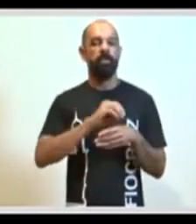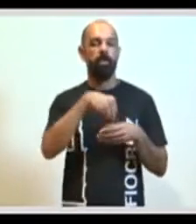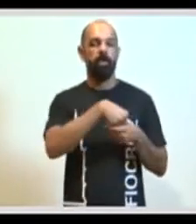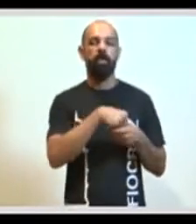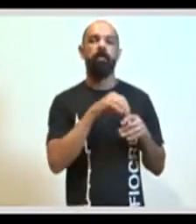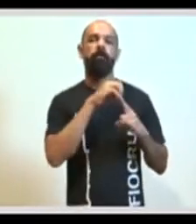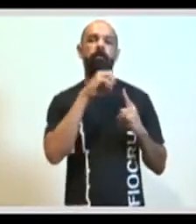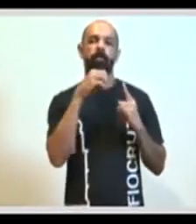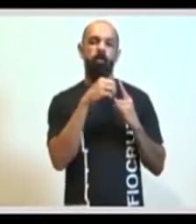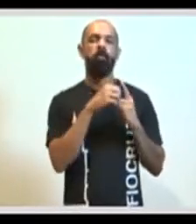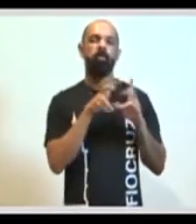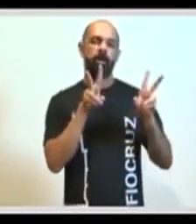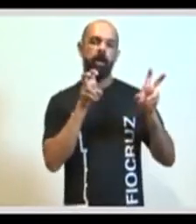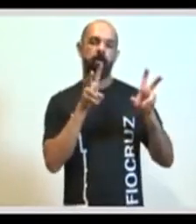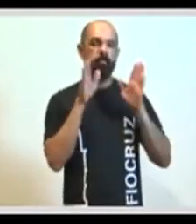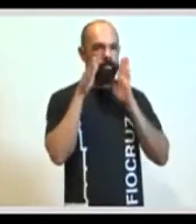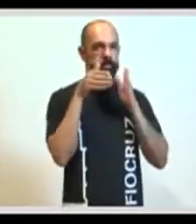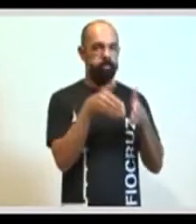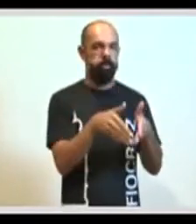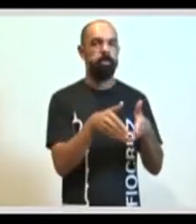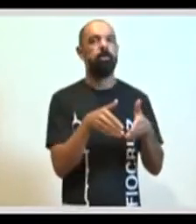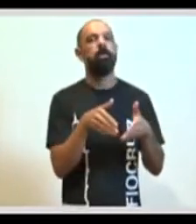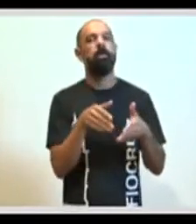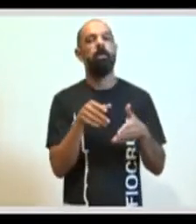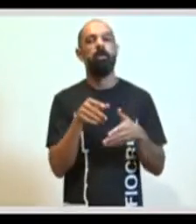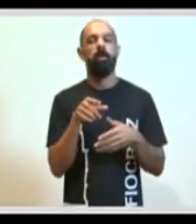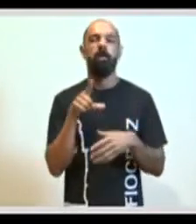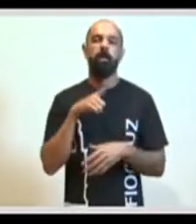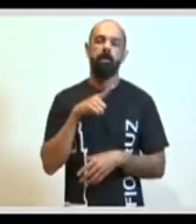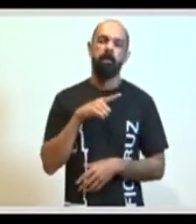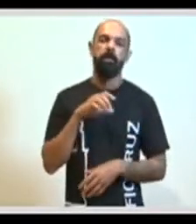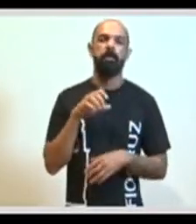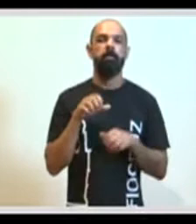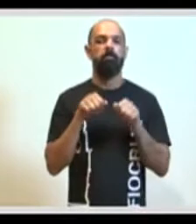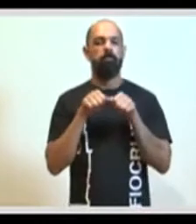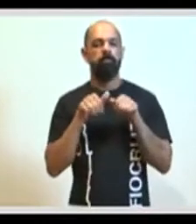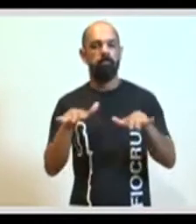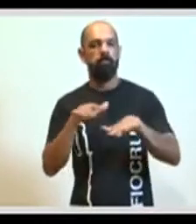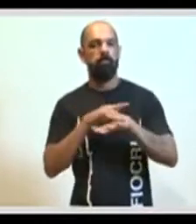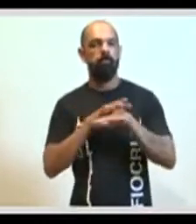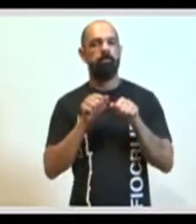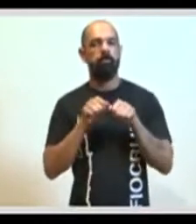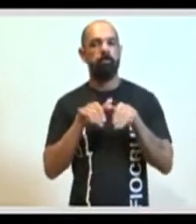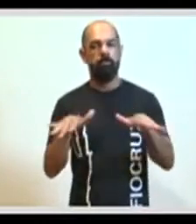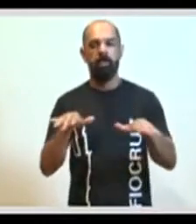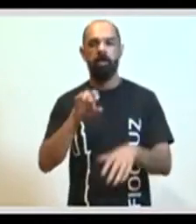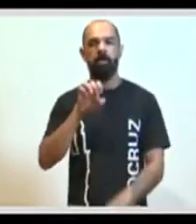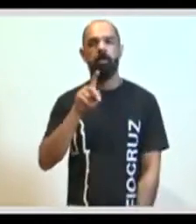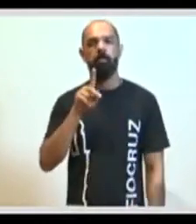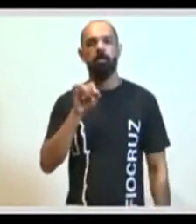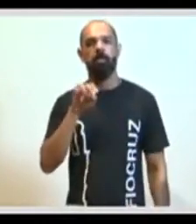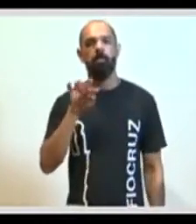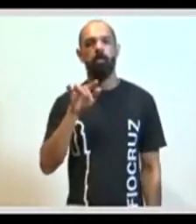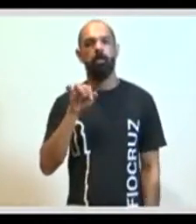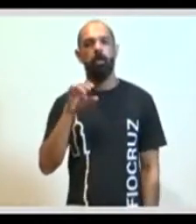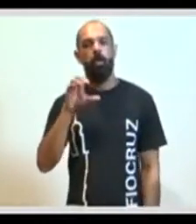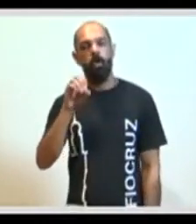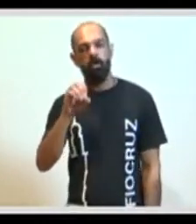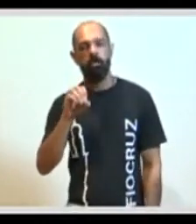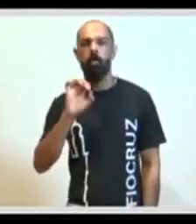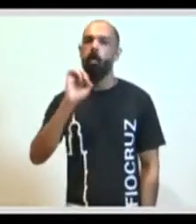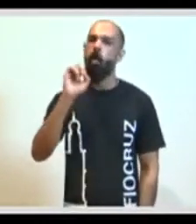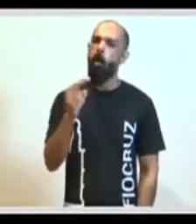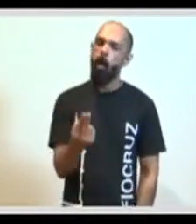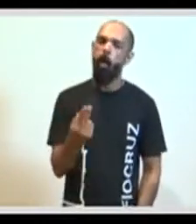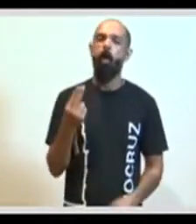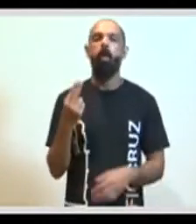abordando essa questão, seja do ponto de vista epidemiológico, seja do ponto de vista do conhecimento